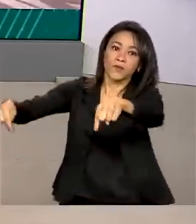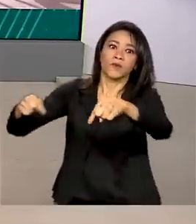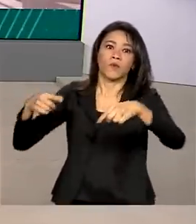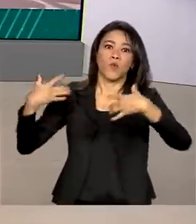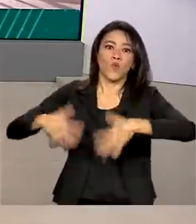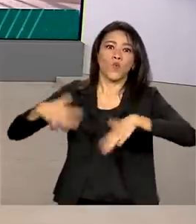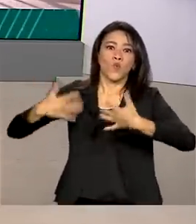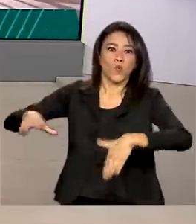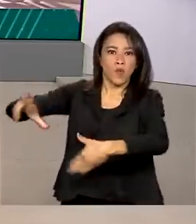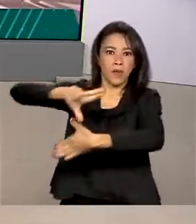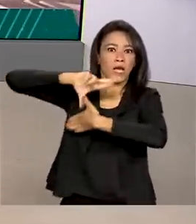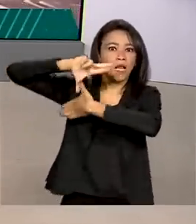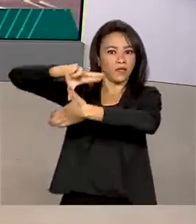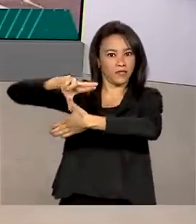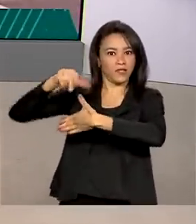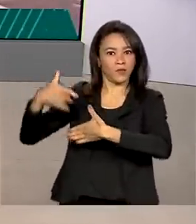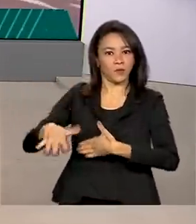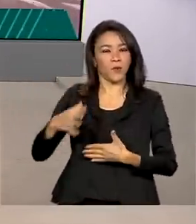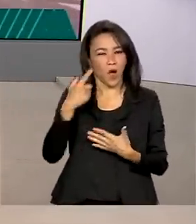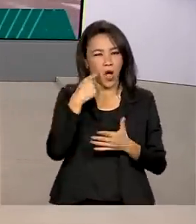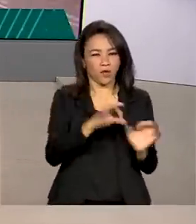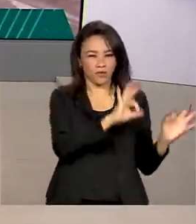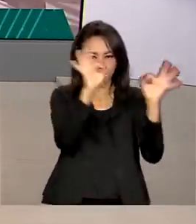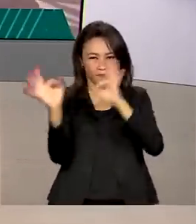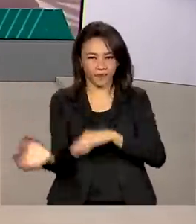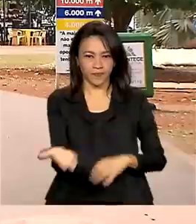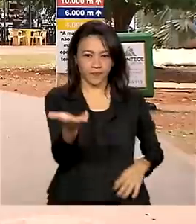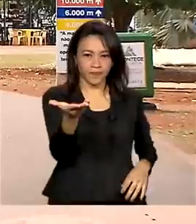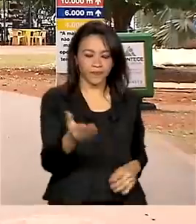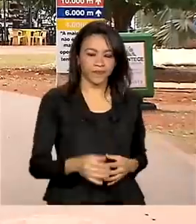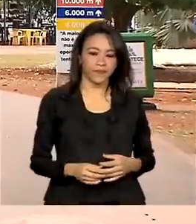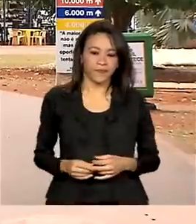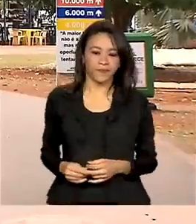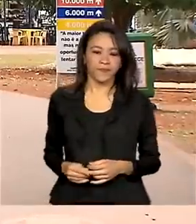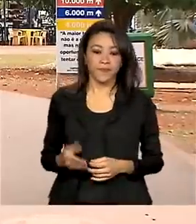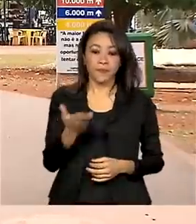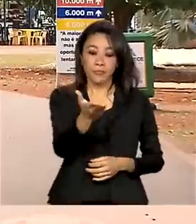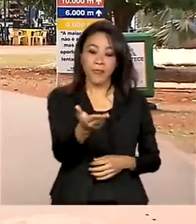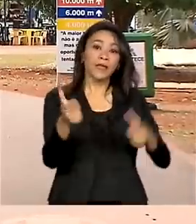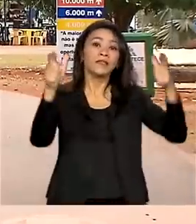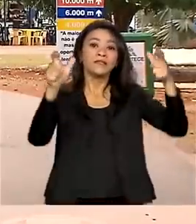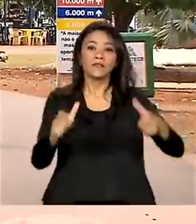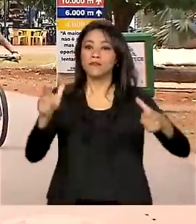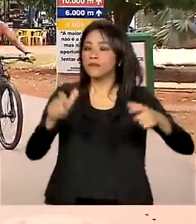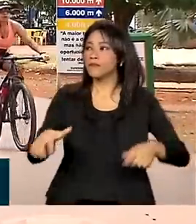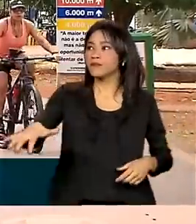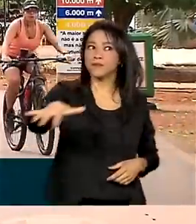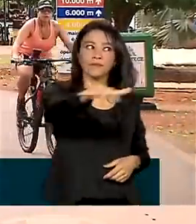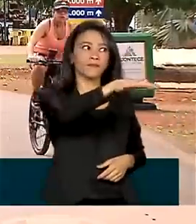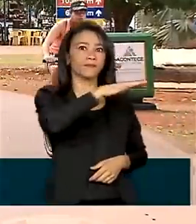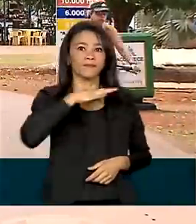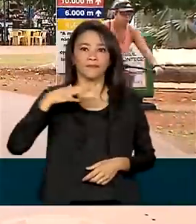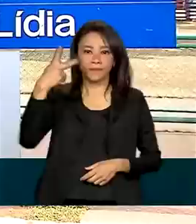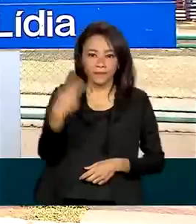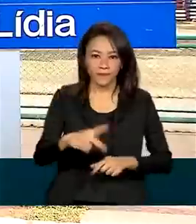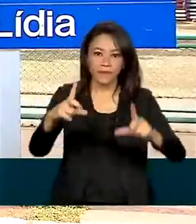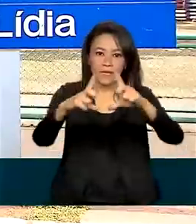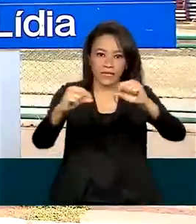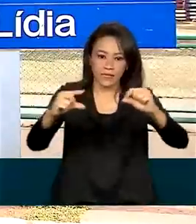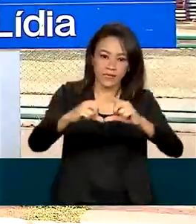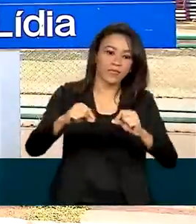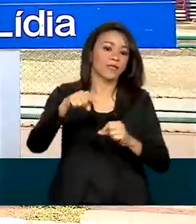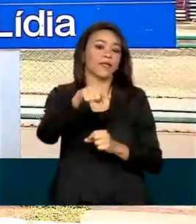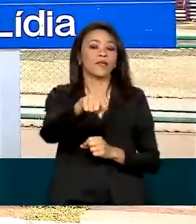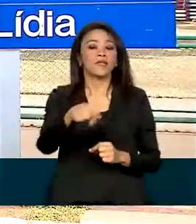América Latina. Veja na reportagem de Cleide Lopes. No Parque da Cidade Dona Sara Kubitschek, em Brasília, a